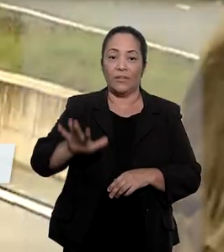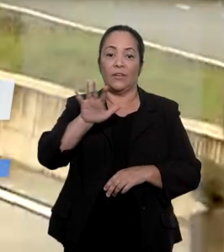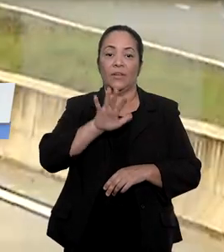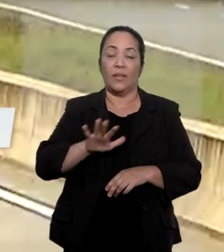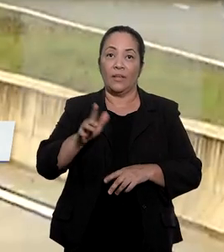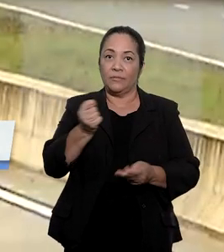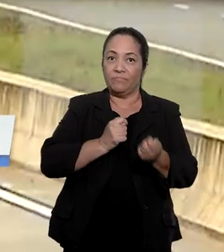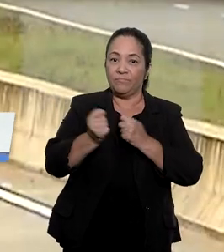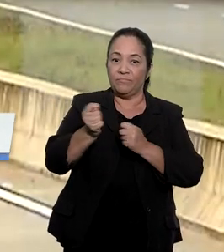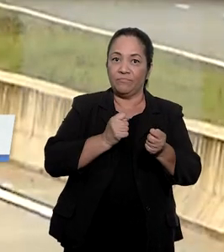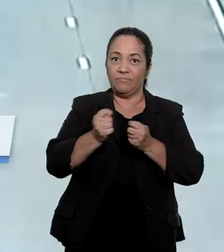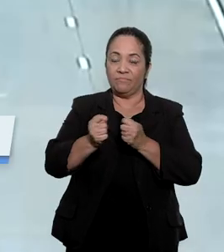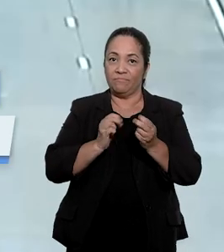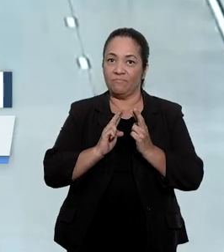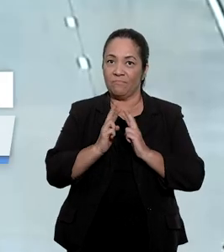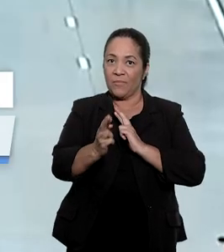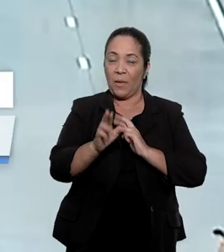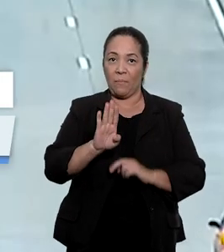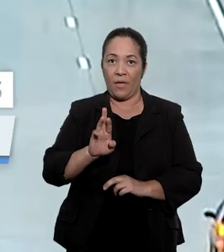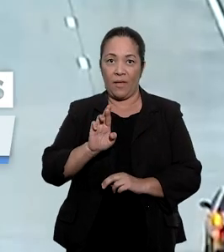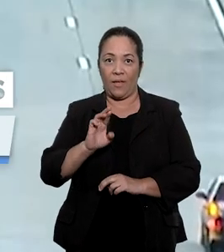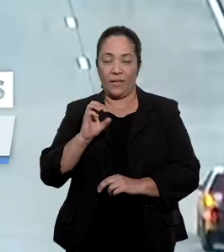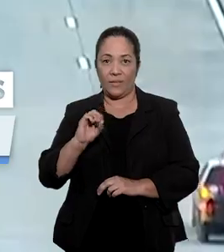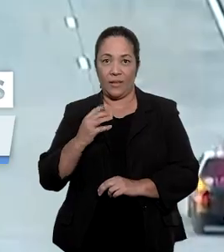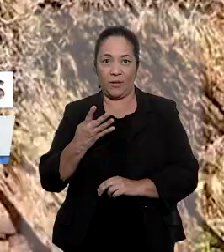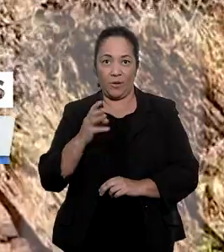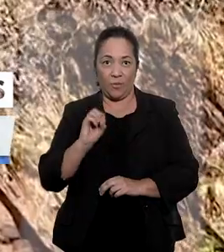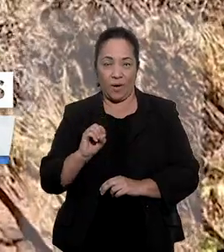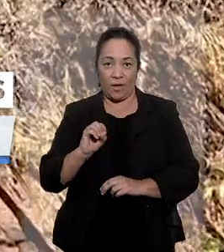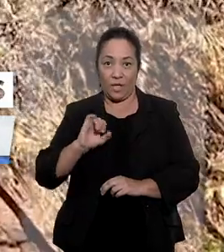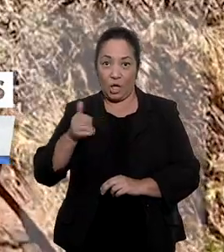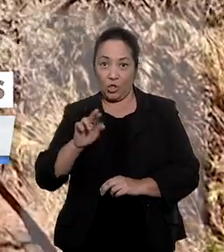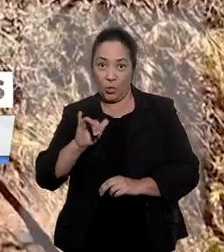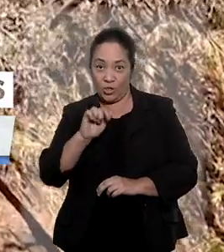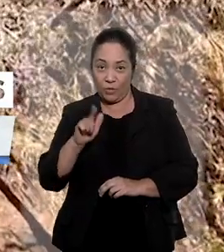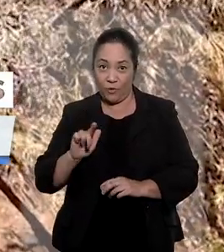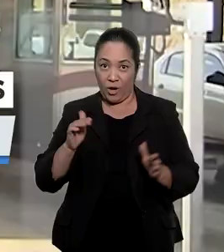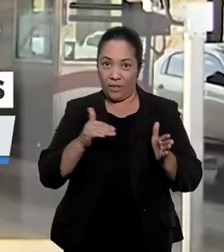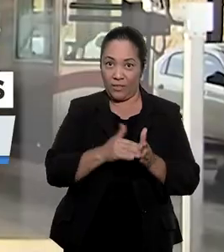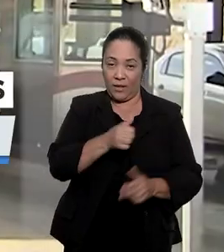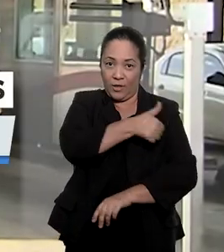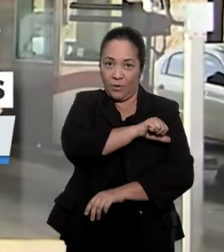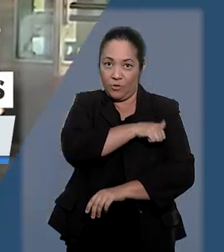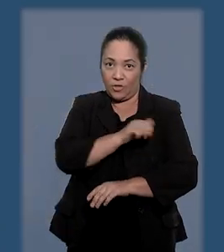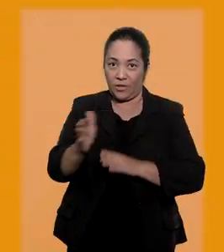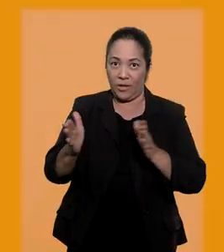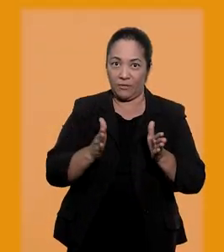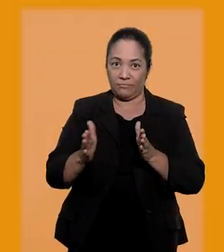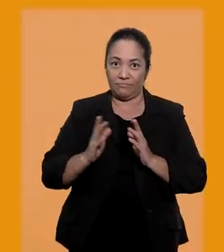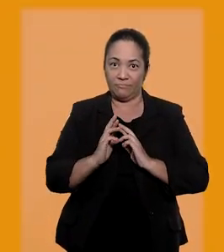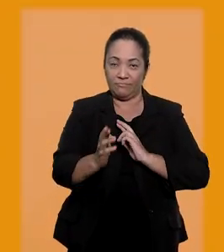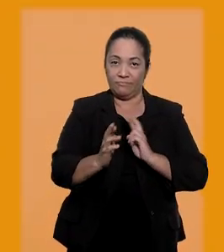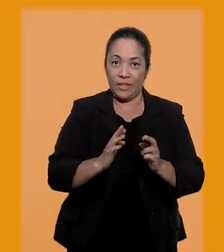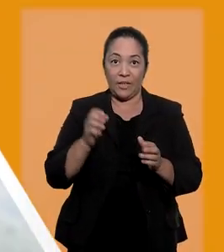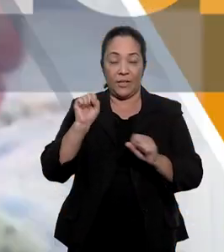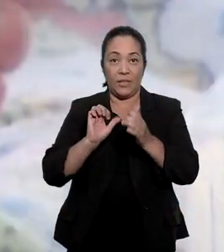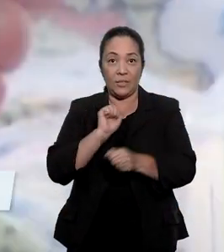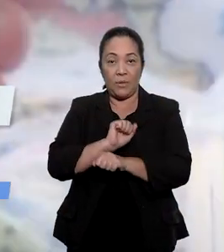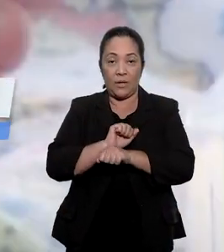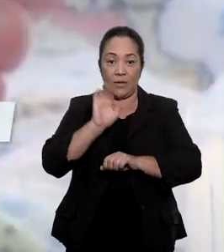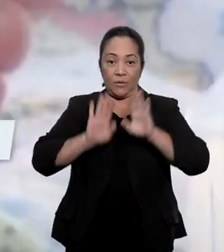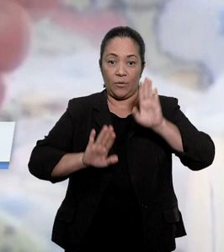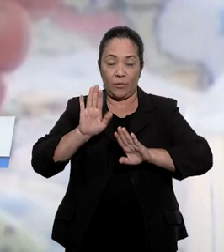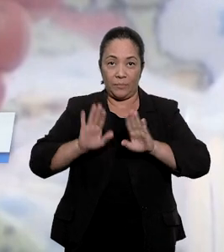Limitada a concessão de trecho da BR-040 entre Juiz de Fora e Rio de Janeiro até nova licitação. E